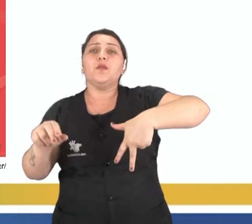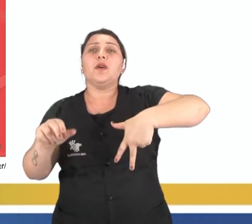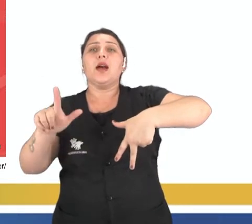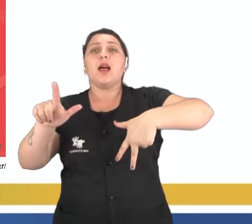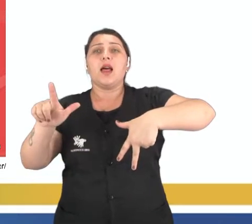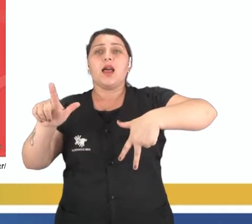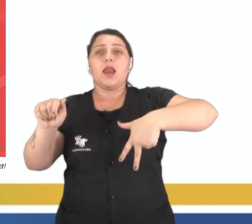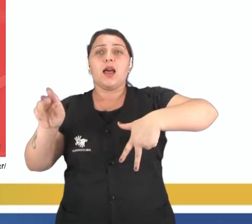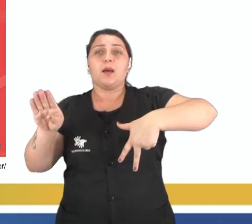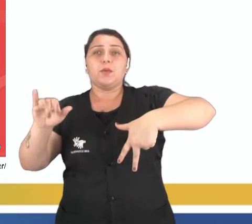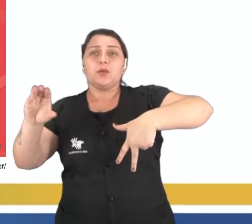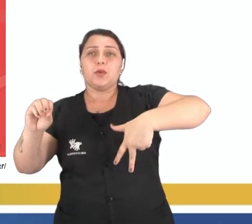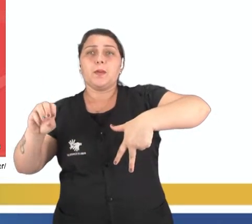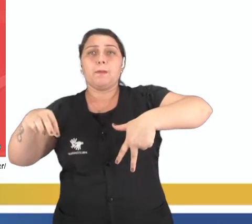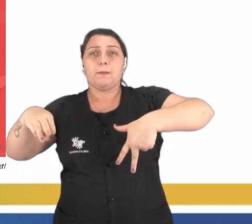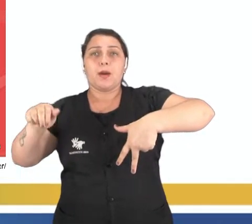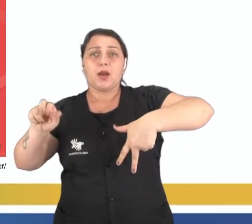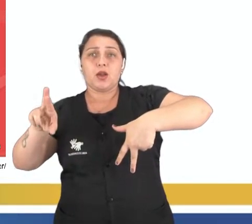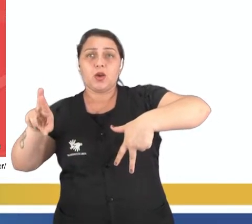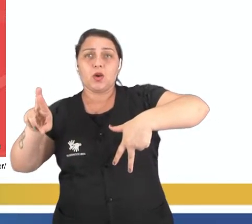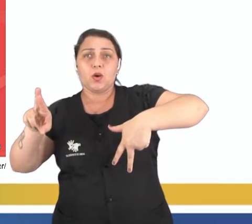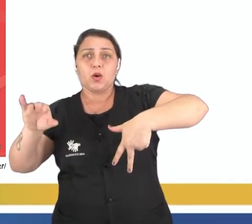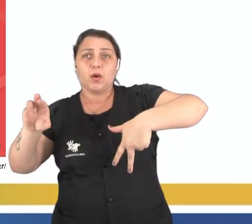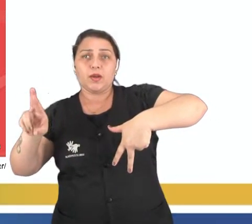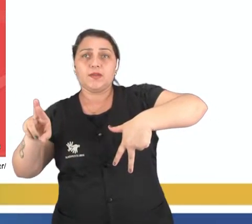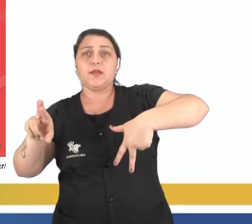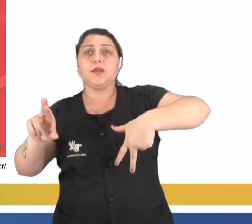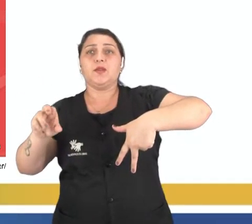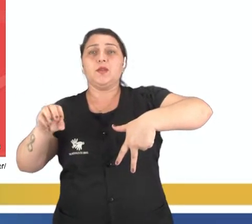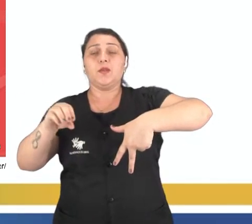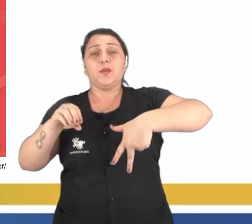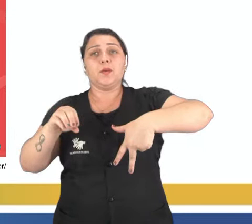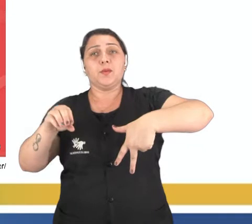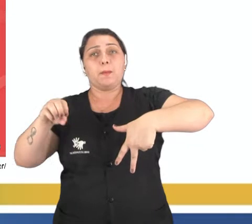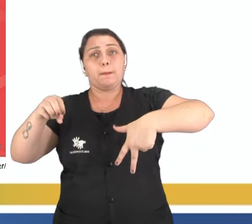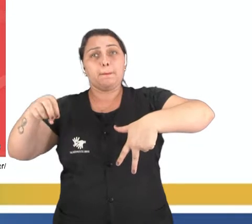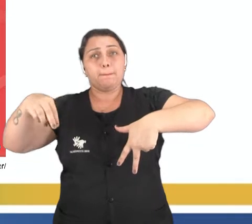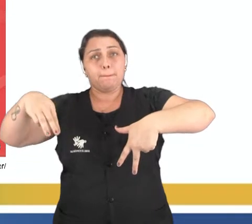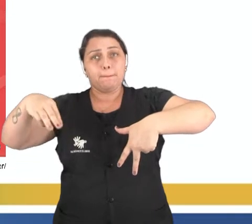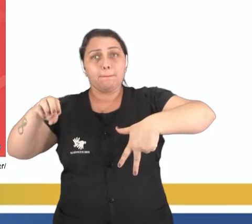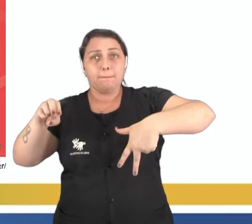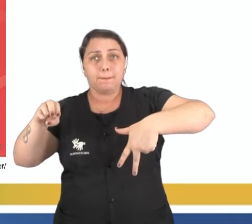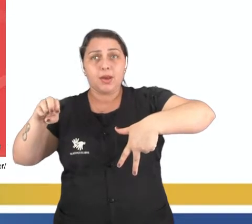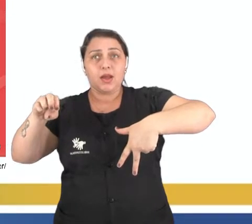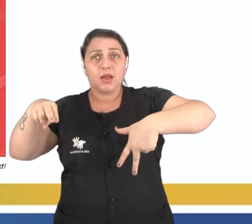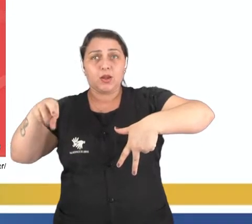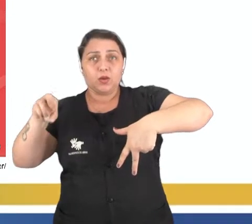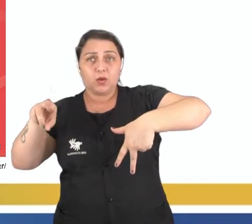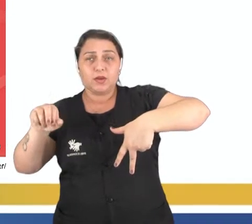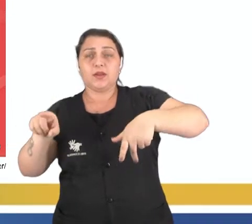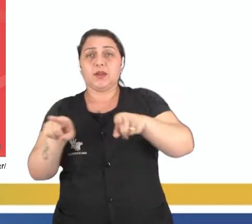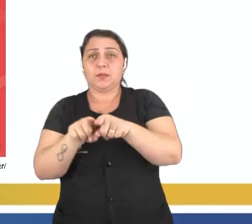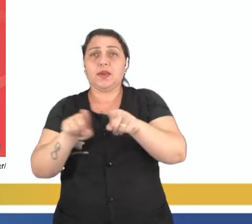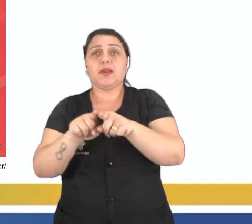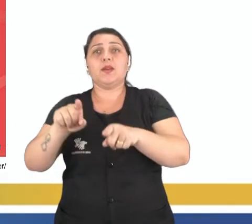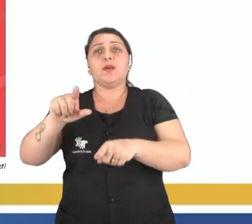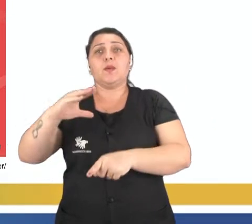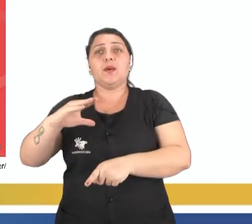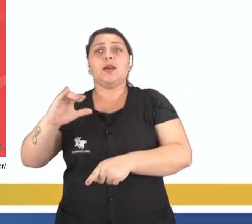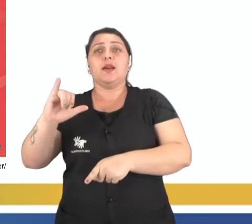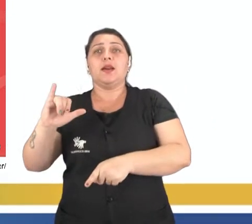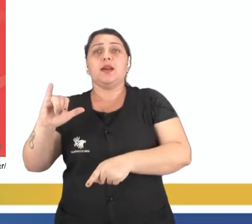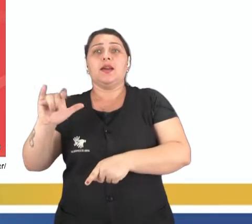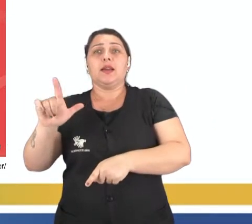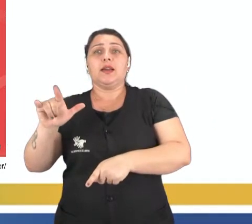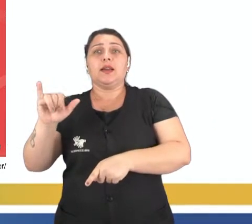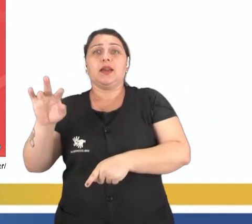lábios maiores, os lábios menores e o clitóris, tá? Os lábios maiores vão proteger a